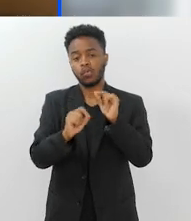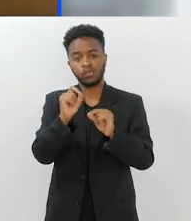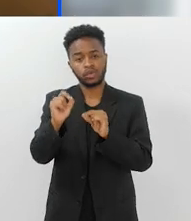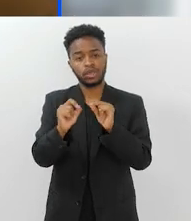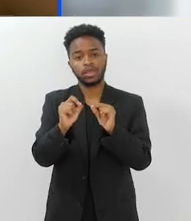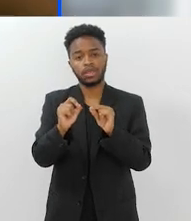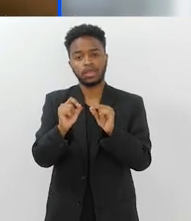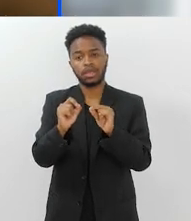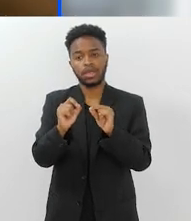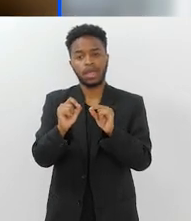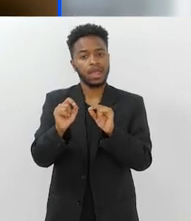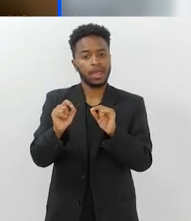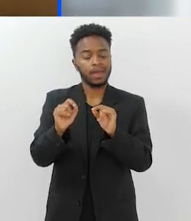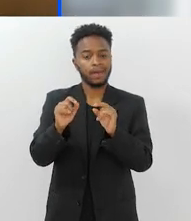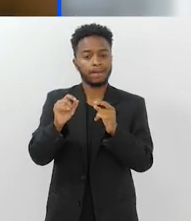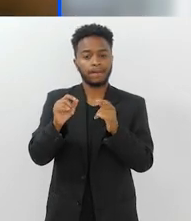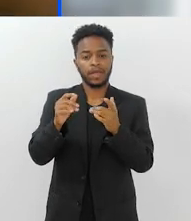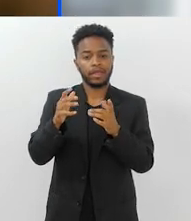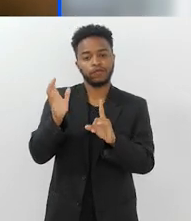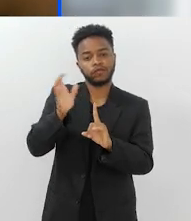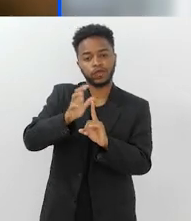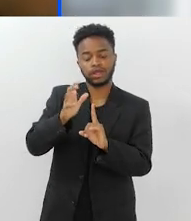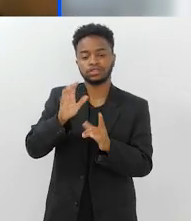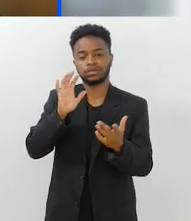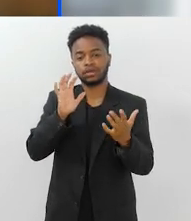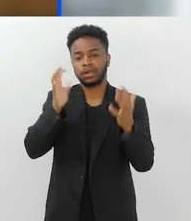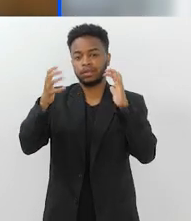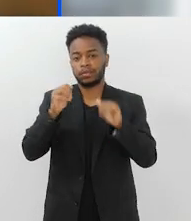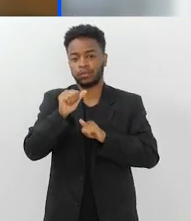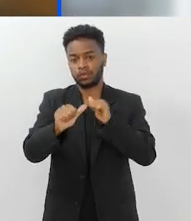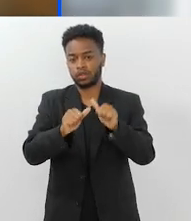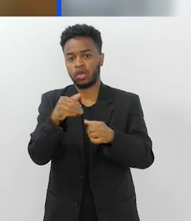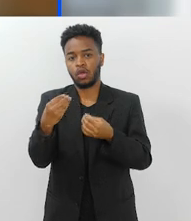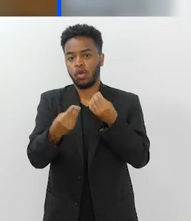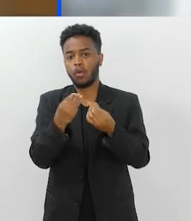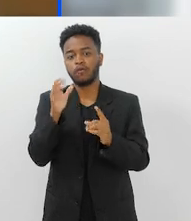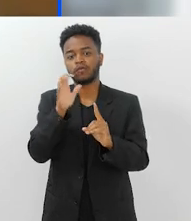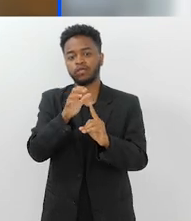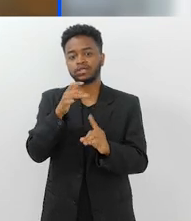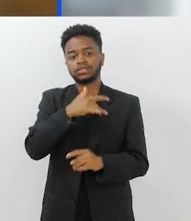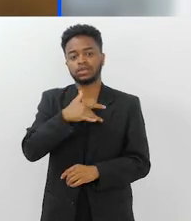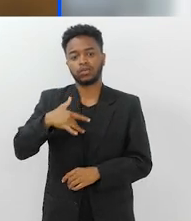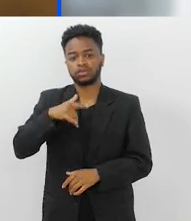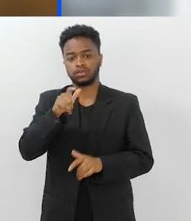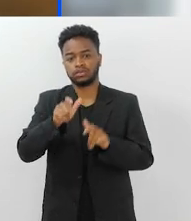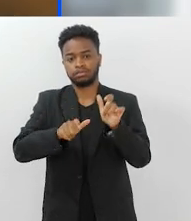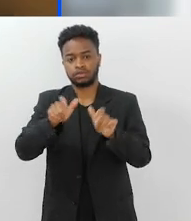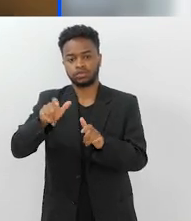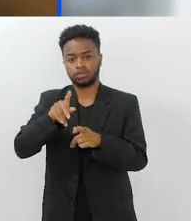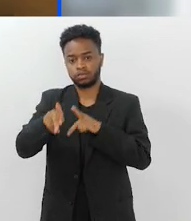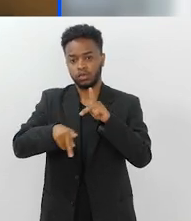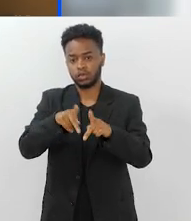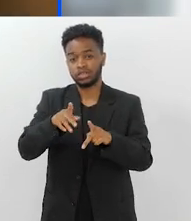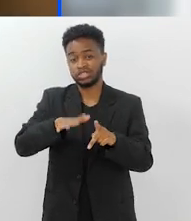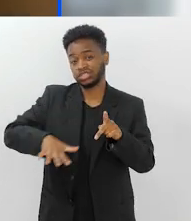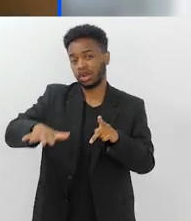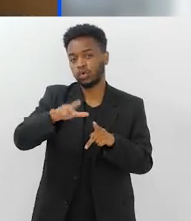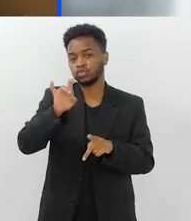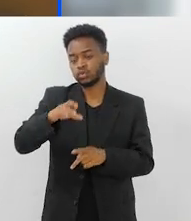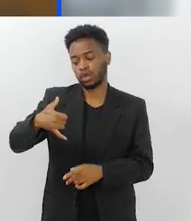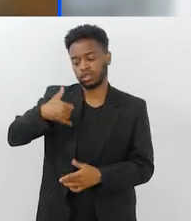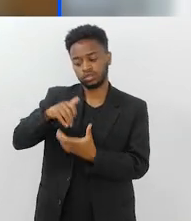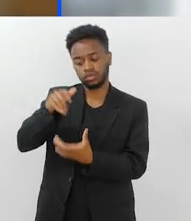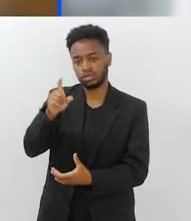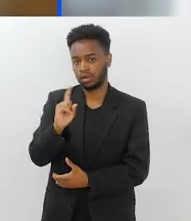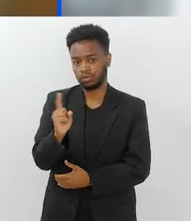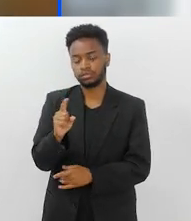são os efeitos das mudanças climáticas na saúde da população em geral, não apenas dos idosos.